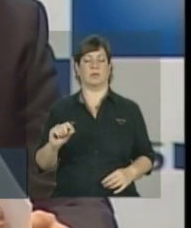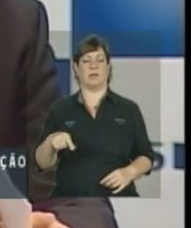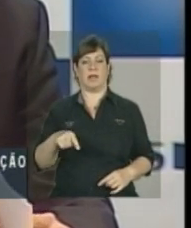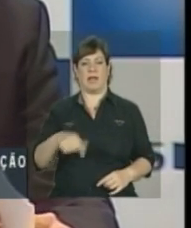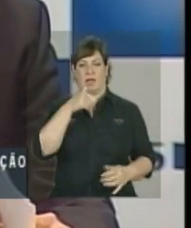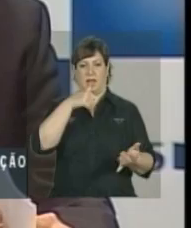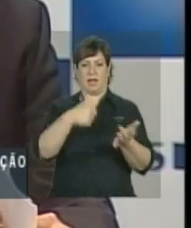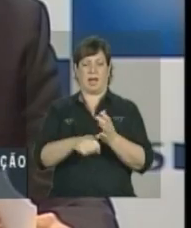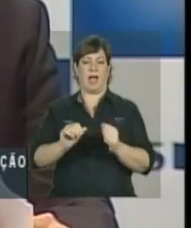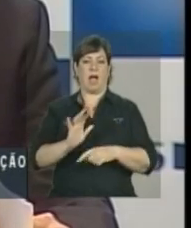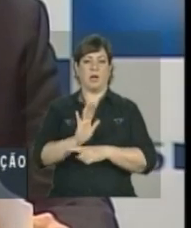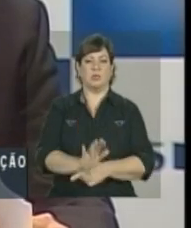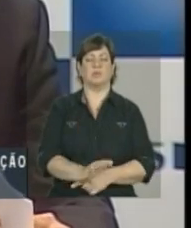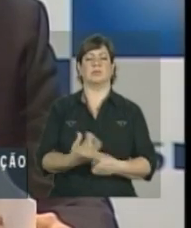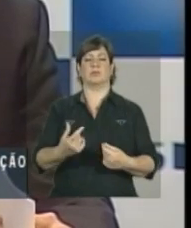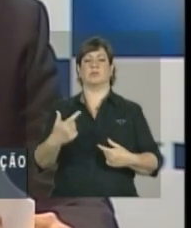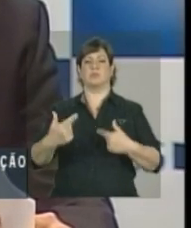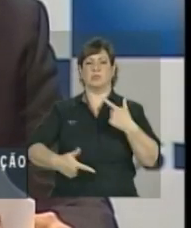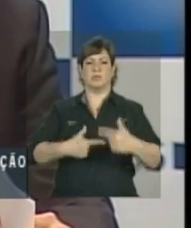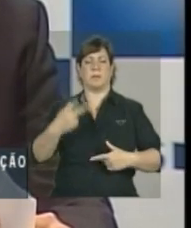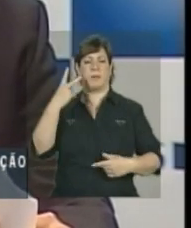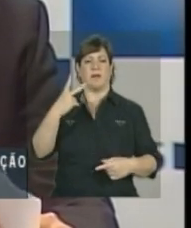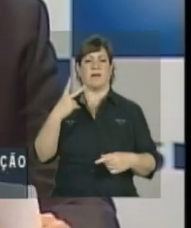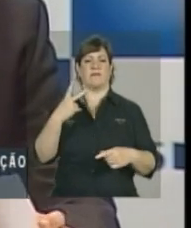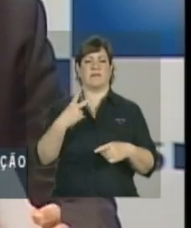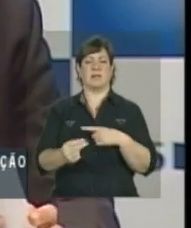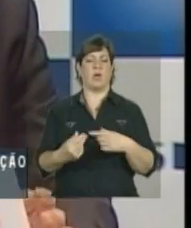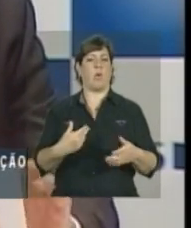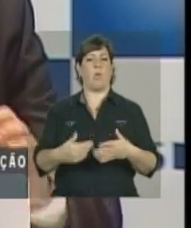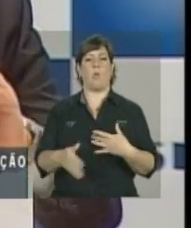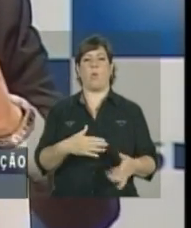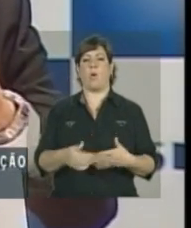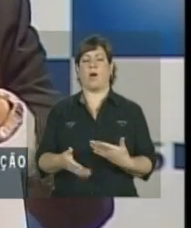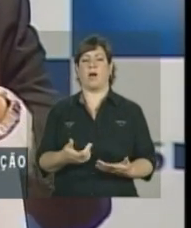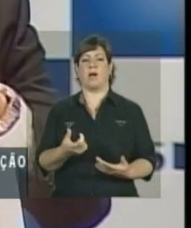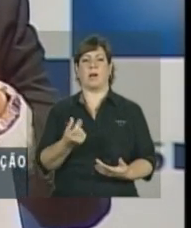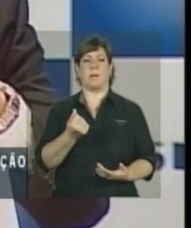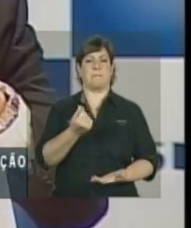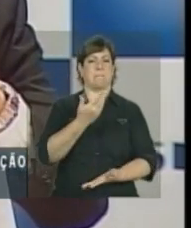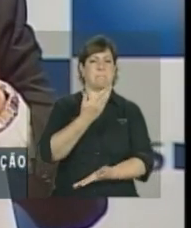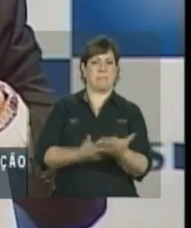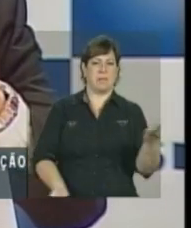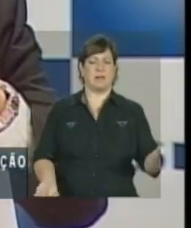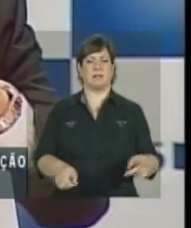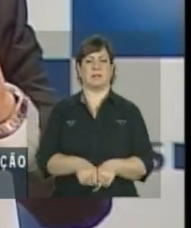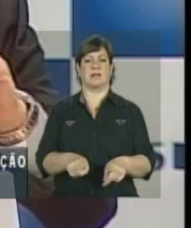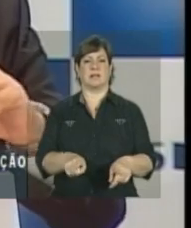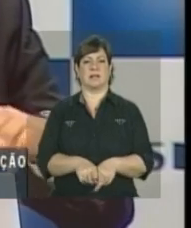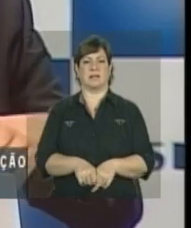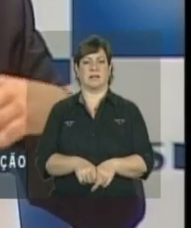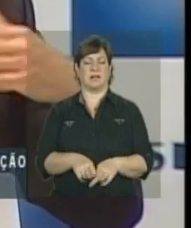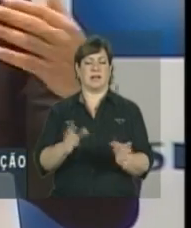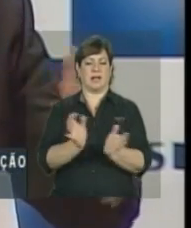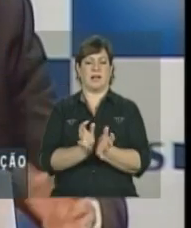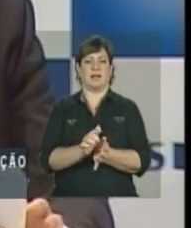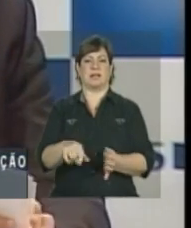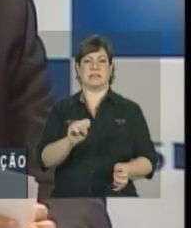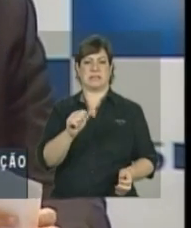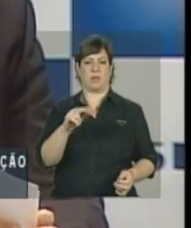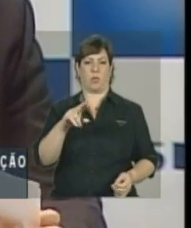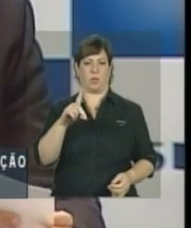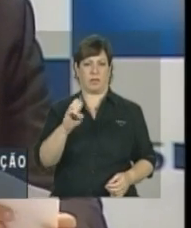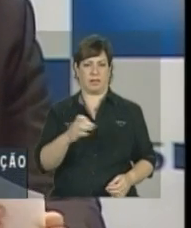contribuir para o combate a qualquer tipo de desperdício de recursos na saúde, combate a fraudes. A partir das